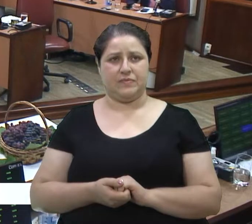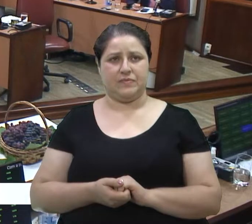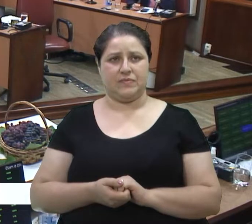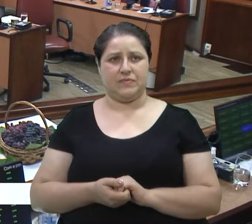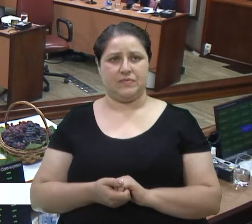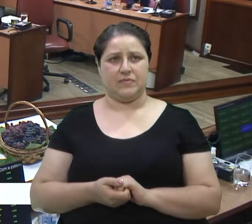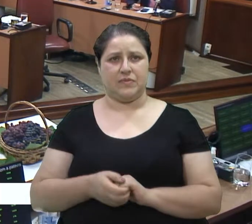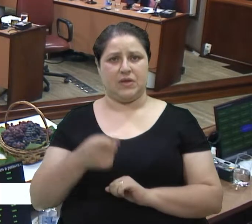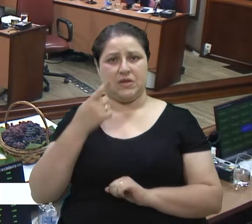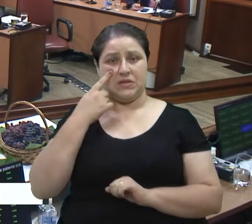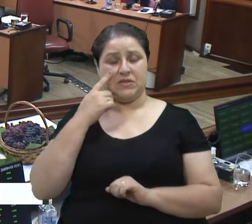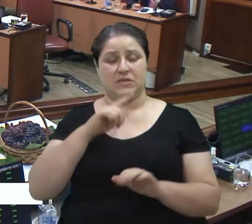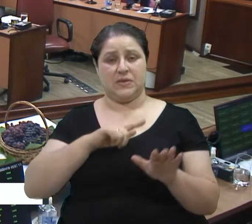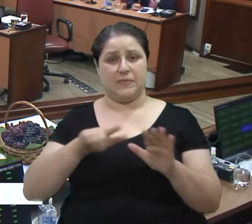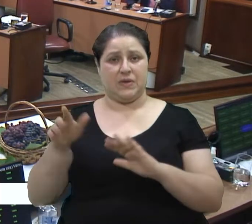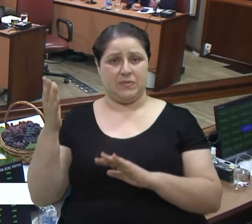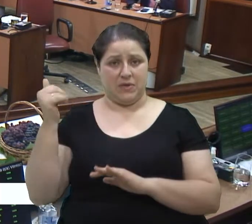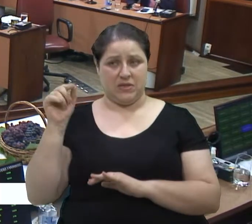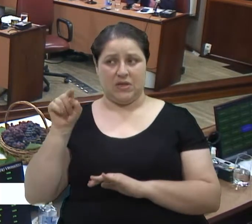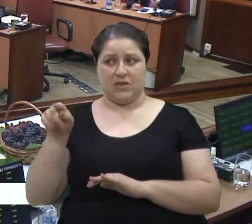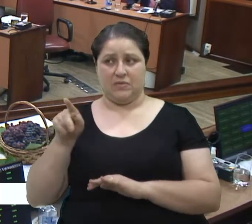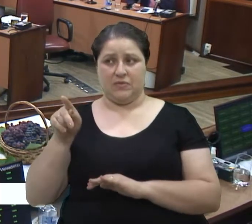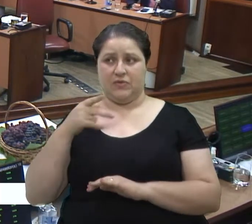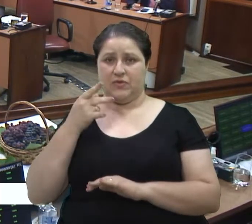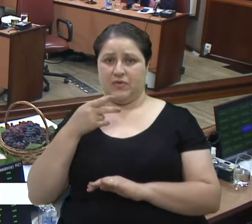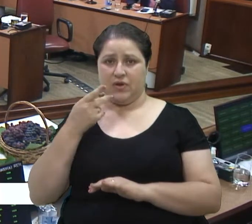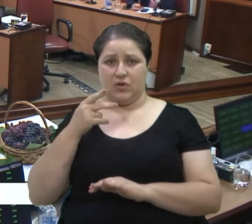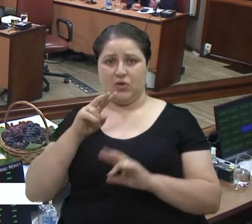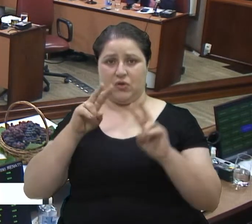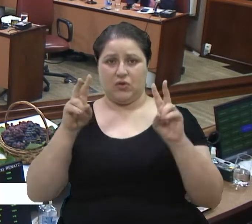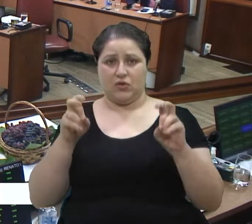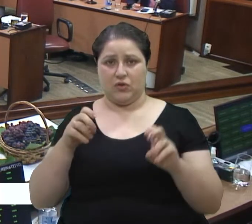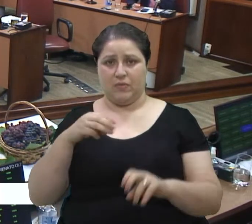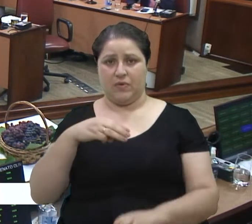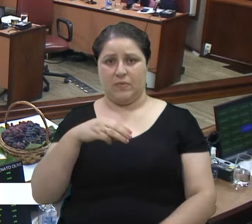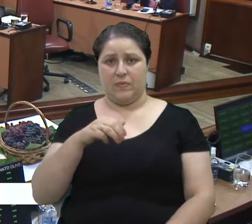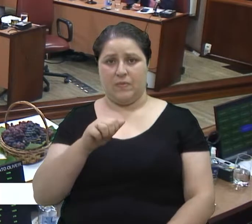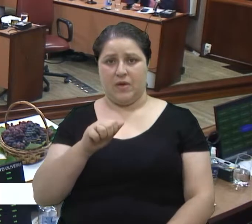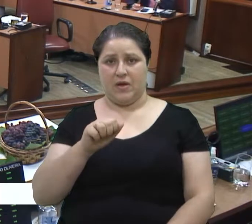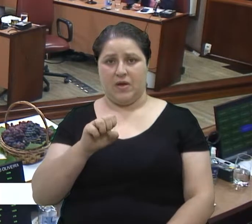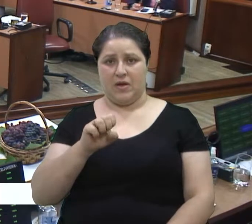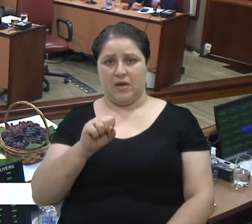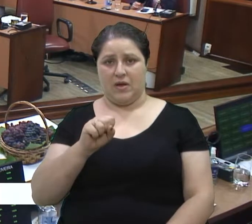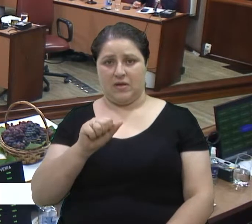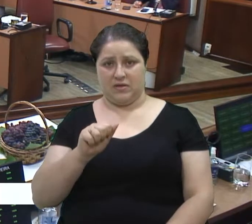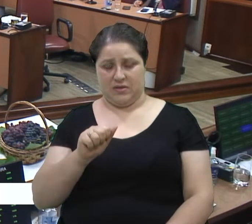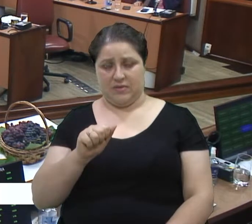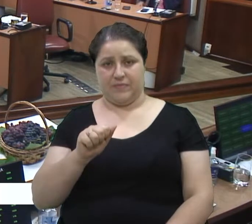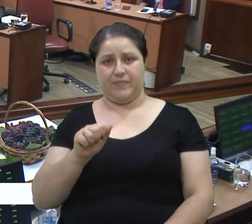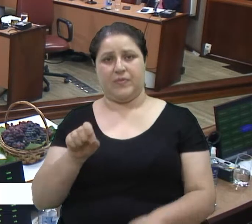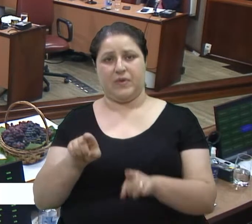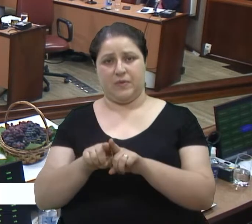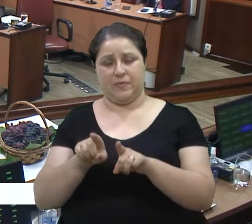passada, quando o senhor falou da questão da Maesa, da questão do